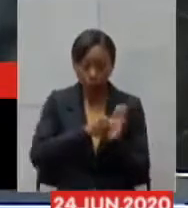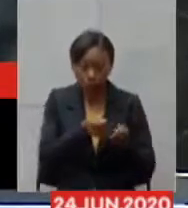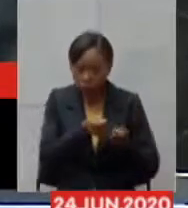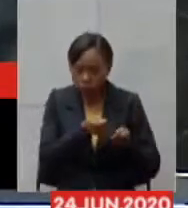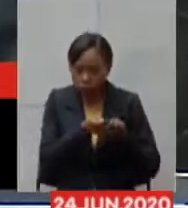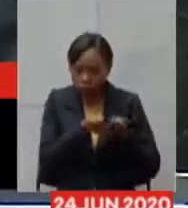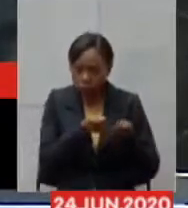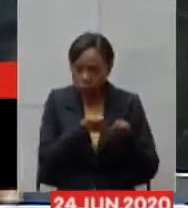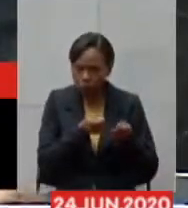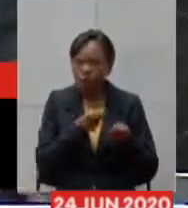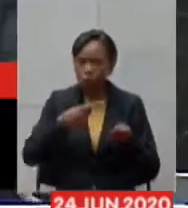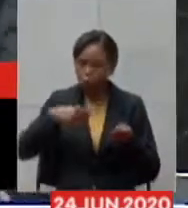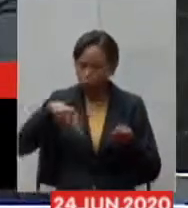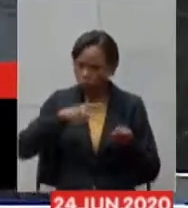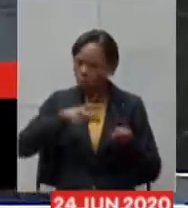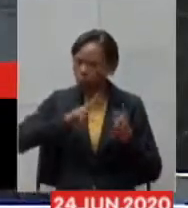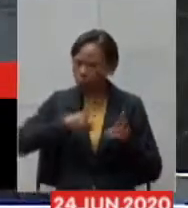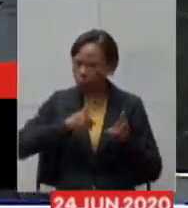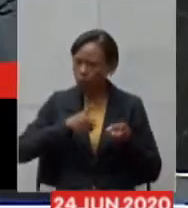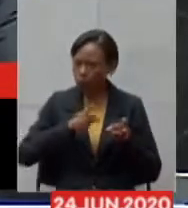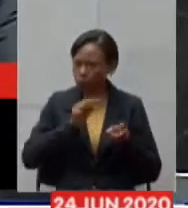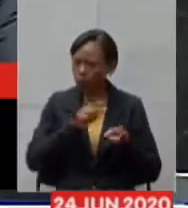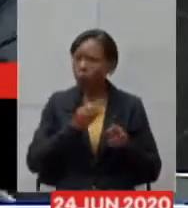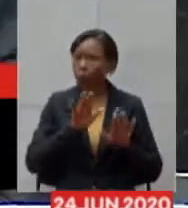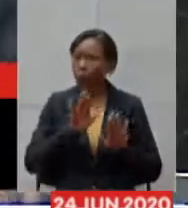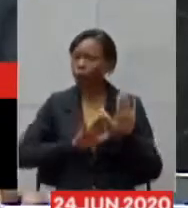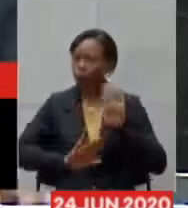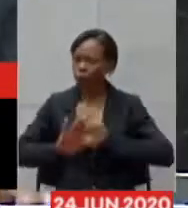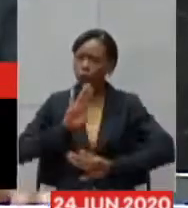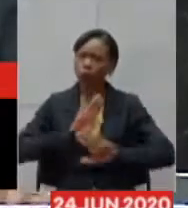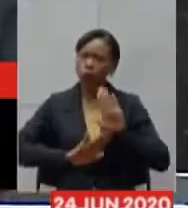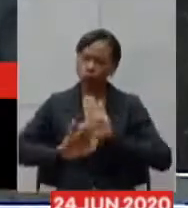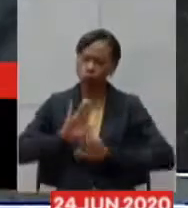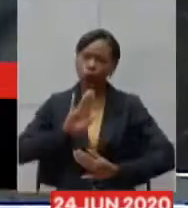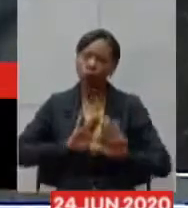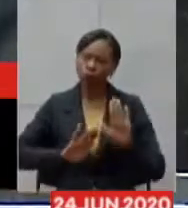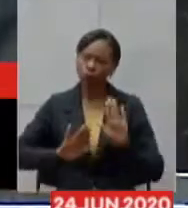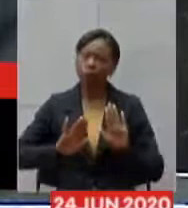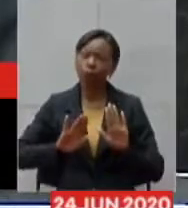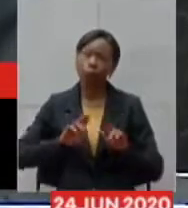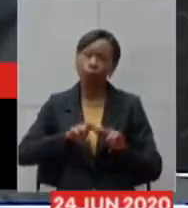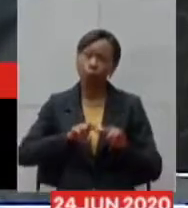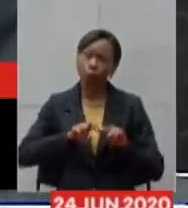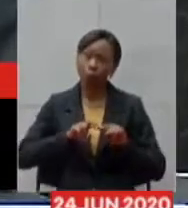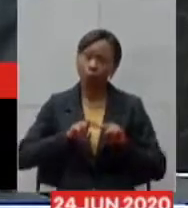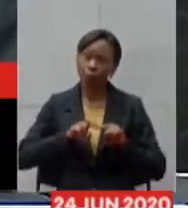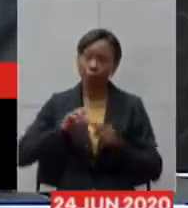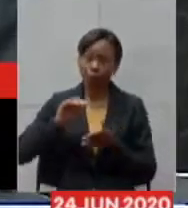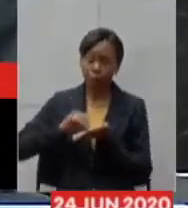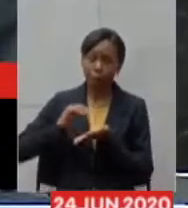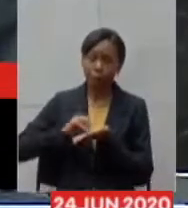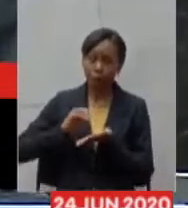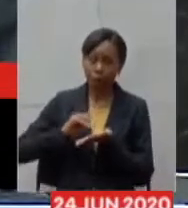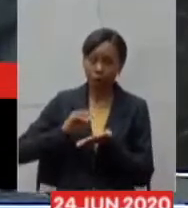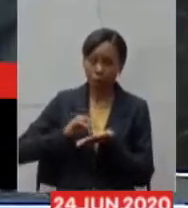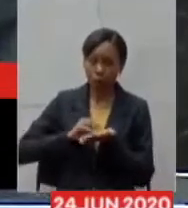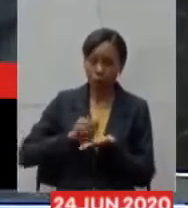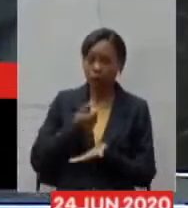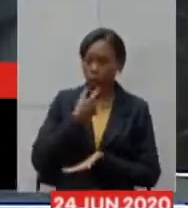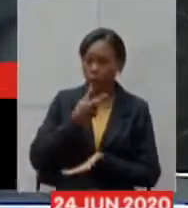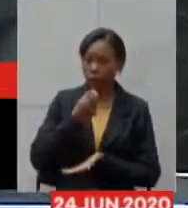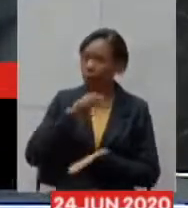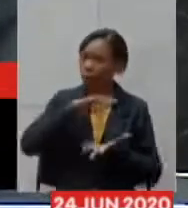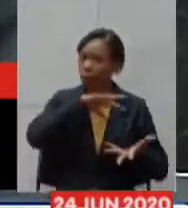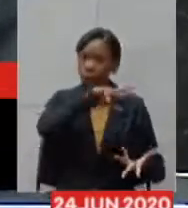caminhando com esse plano de contingência só tem que tomar um pouco de cuidado em relação a um desabastecimento que é mundial